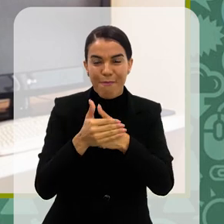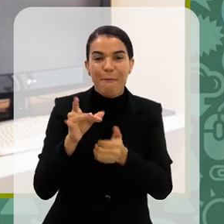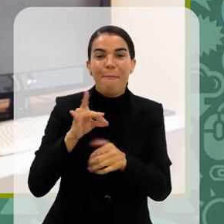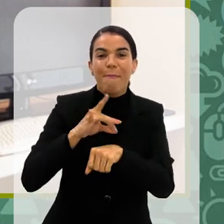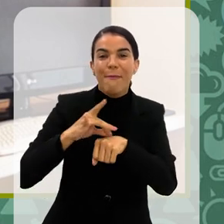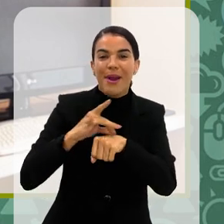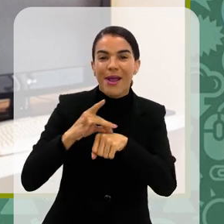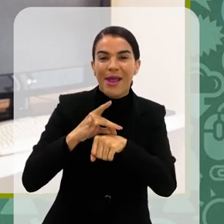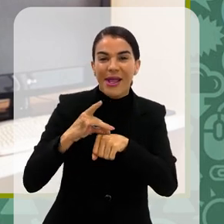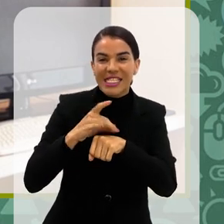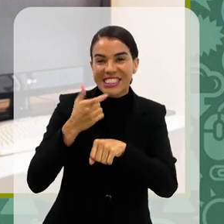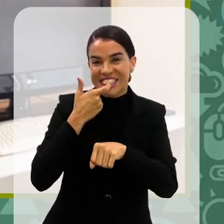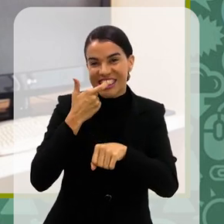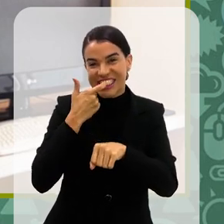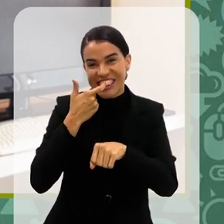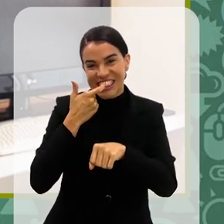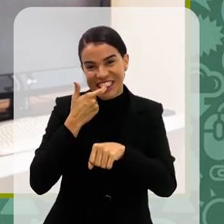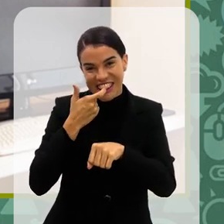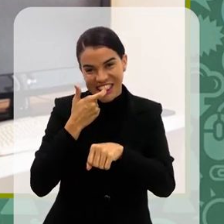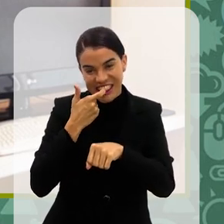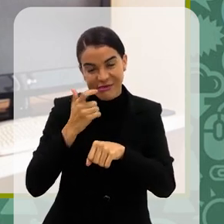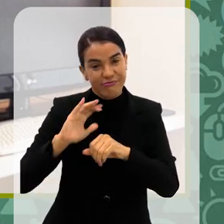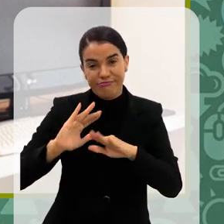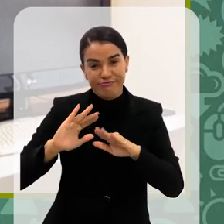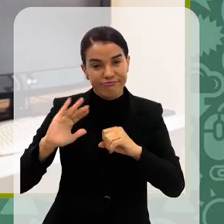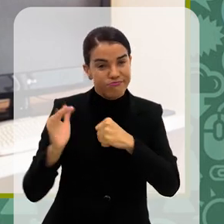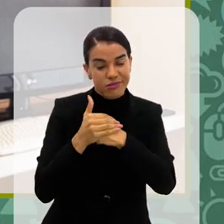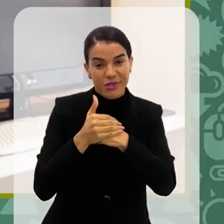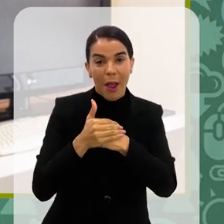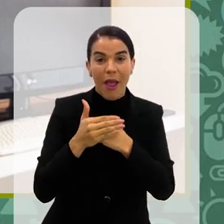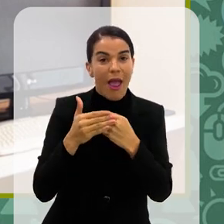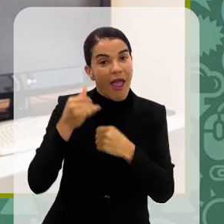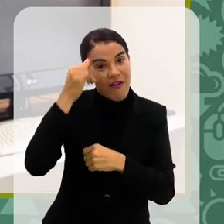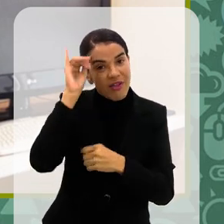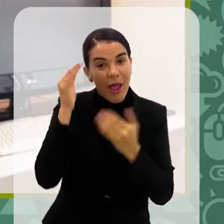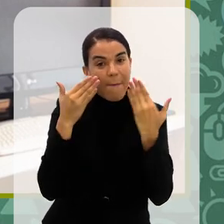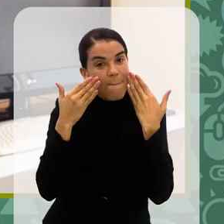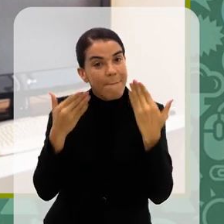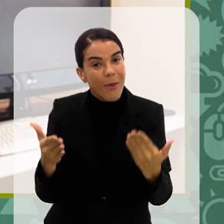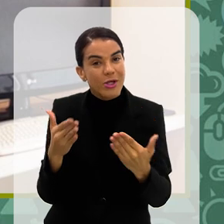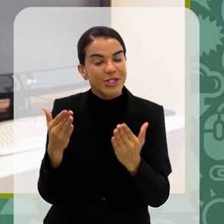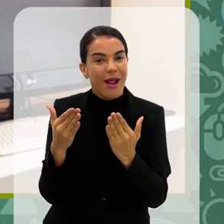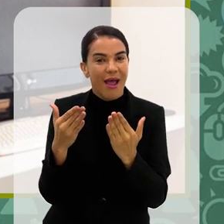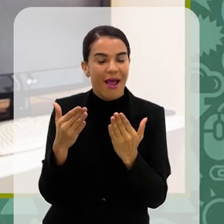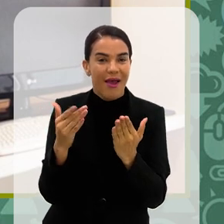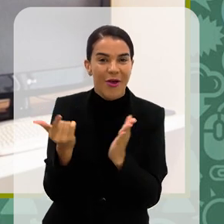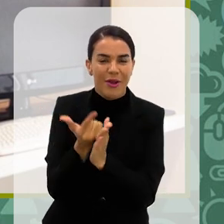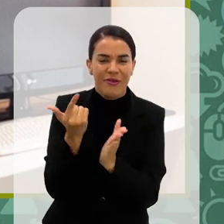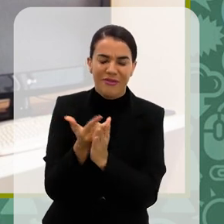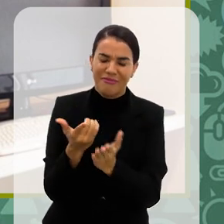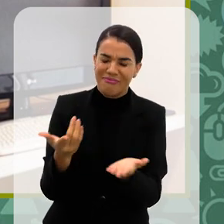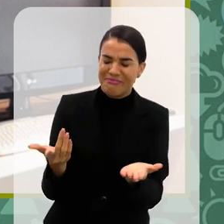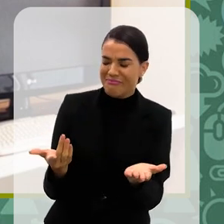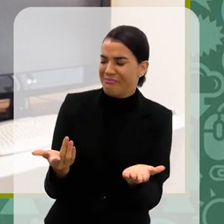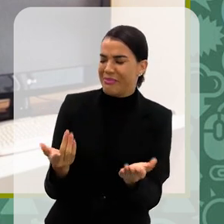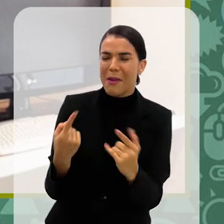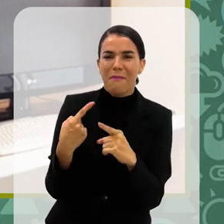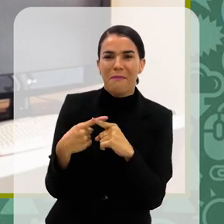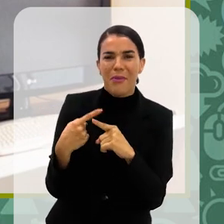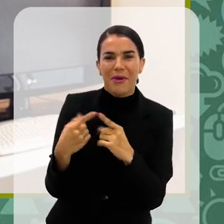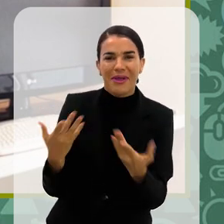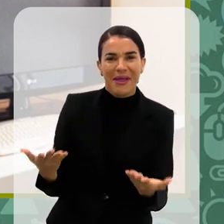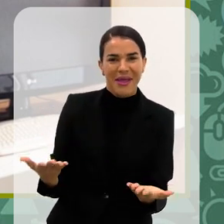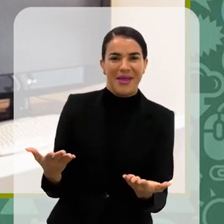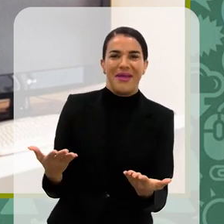Encapou de preto, como se fosse um plástico, né? Para não mostrar que ele estava lendo aquele livro. E aí a gente se pergunta,